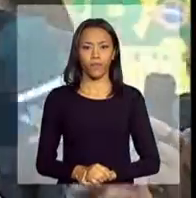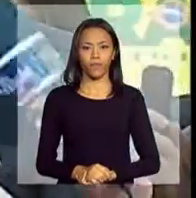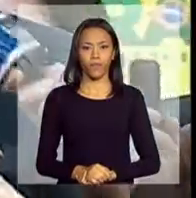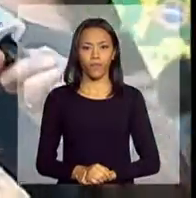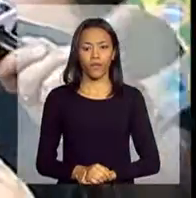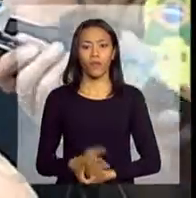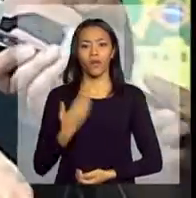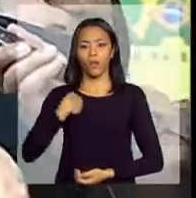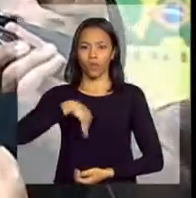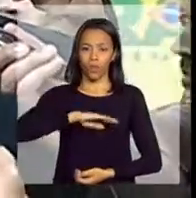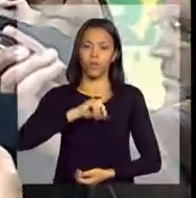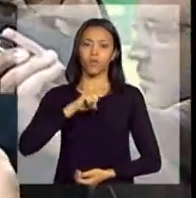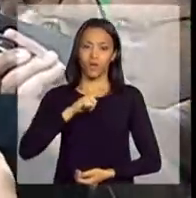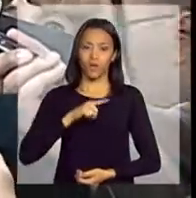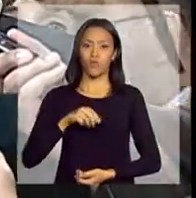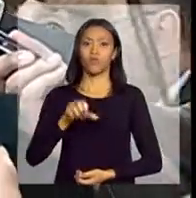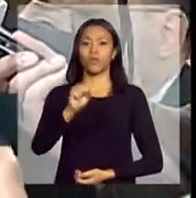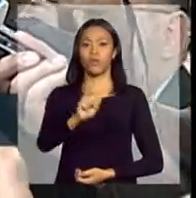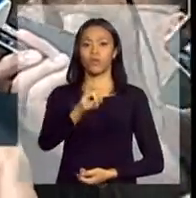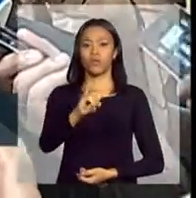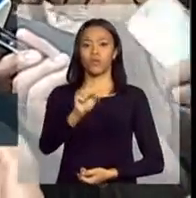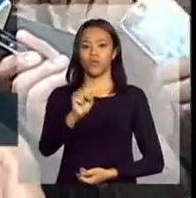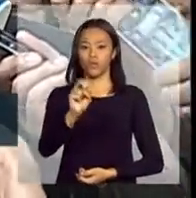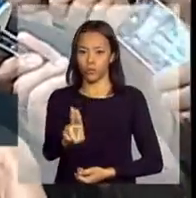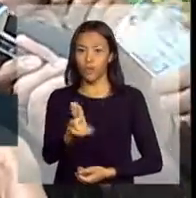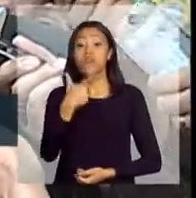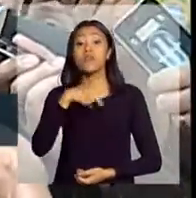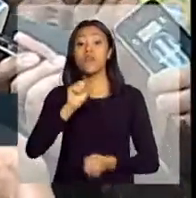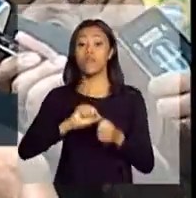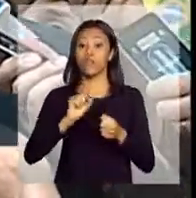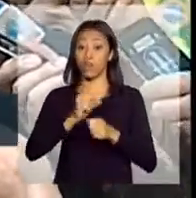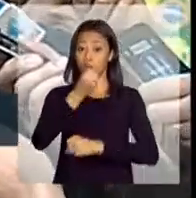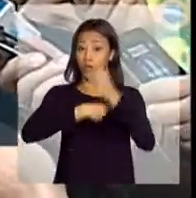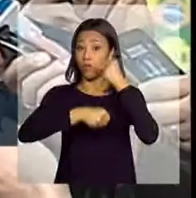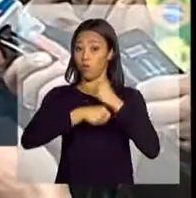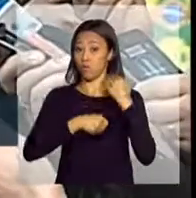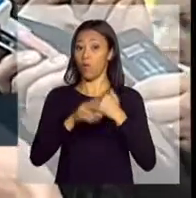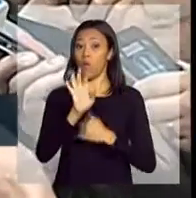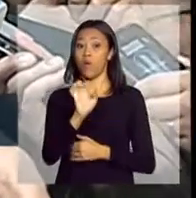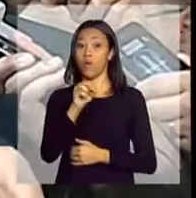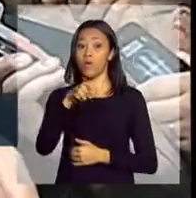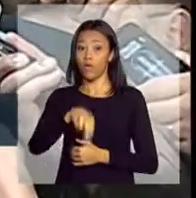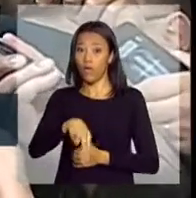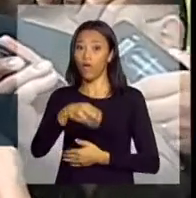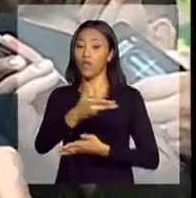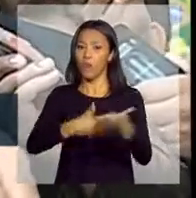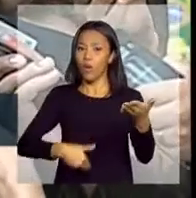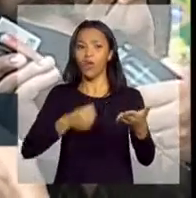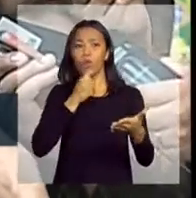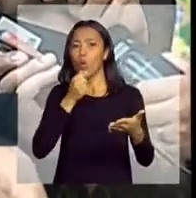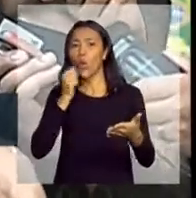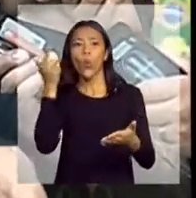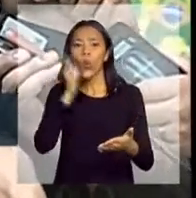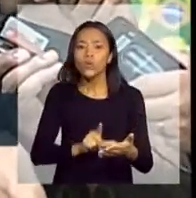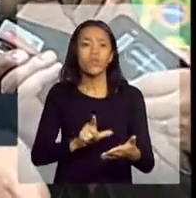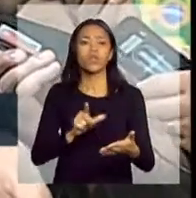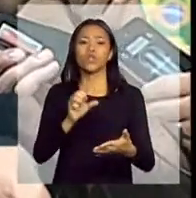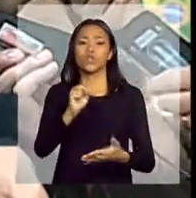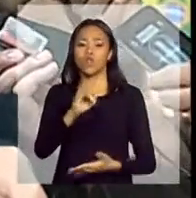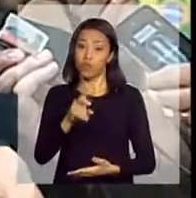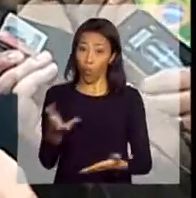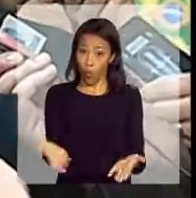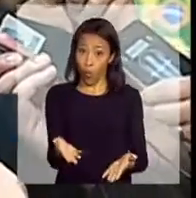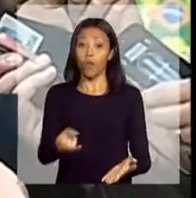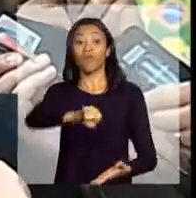É, nós temos o Sisu, eu quero chamar a atenção. Quem fez o Enem o ano passado e não pôde entrar na primeira chamada do Sisu tem uma segunda